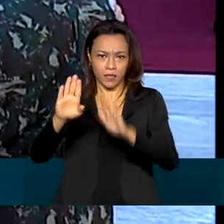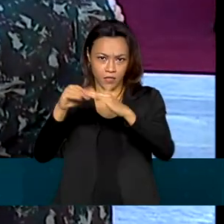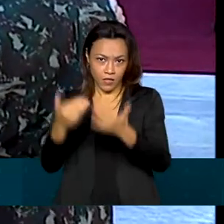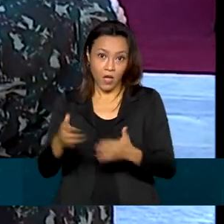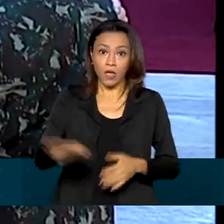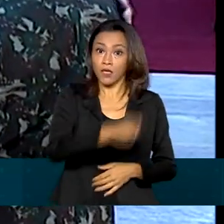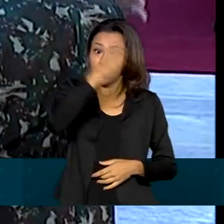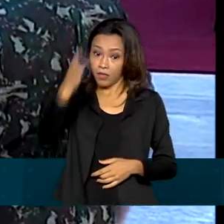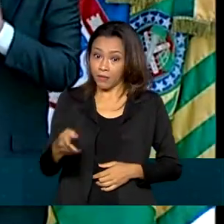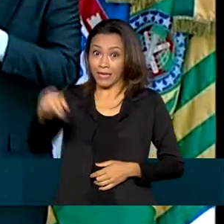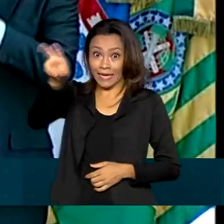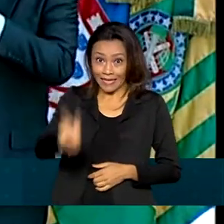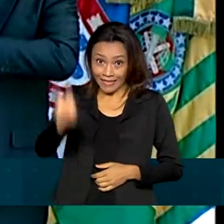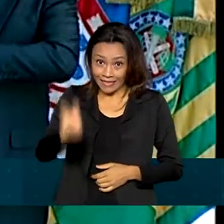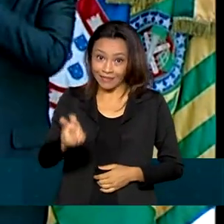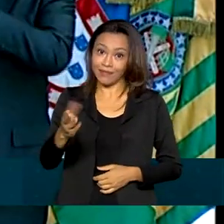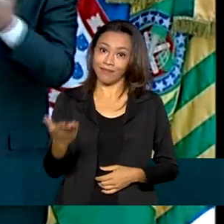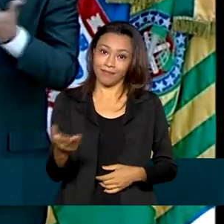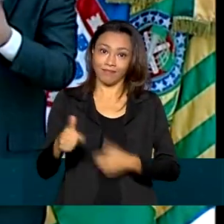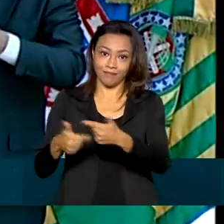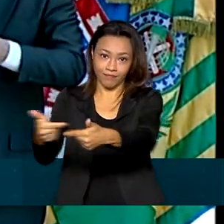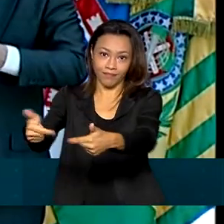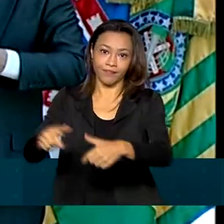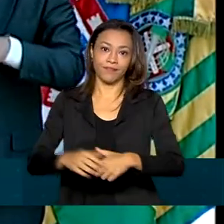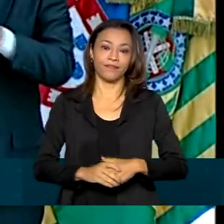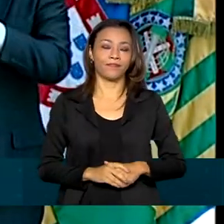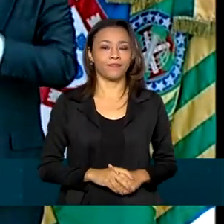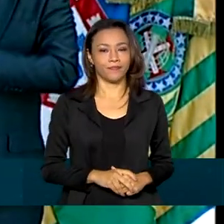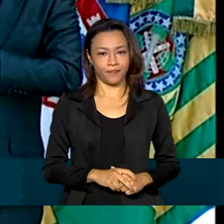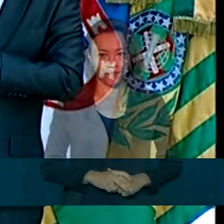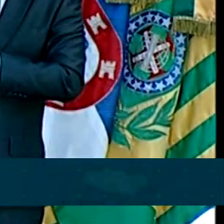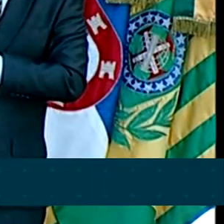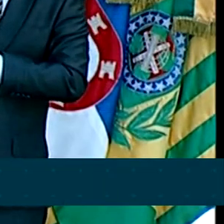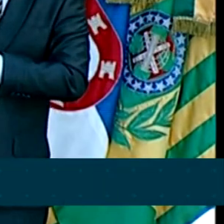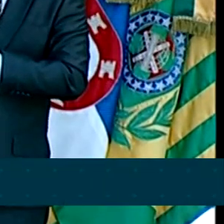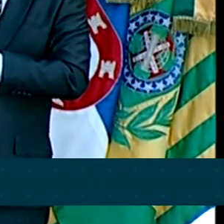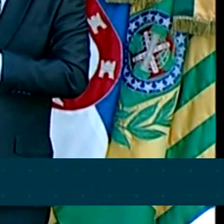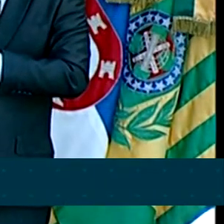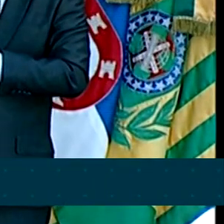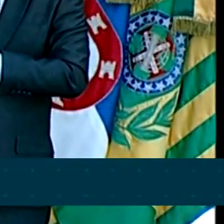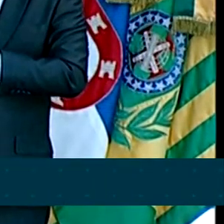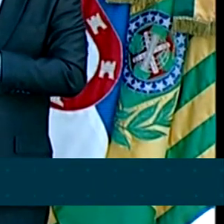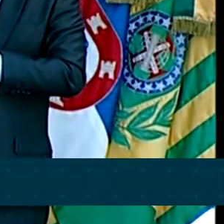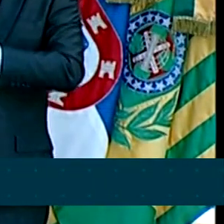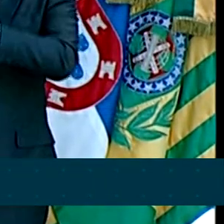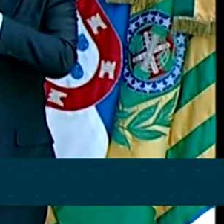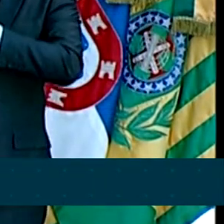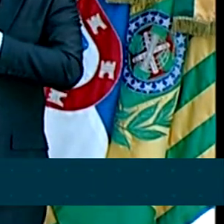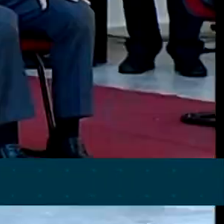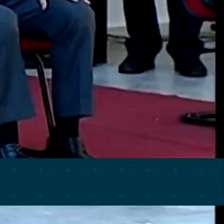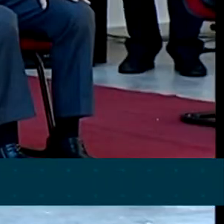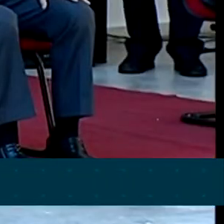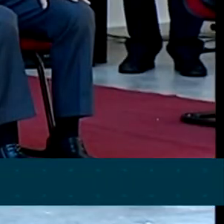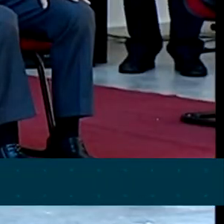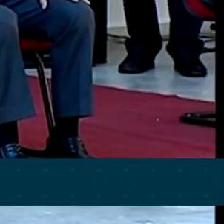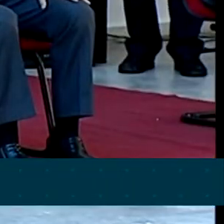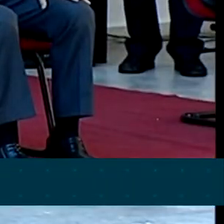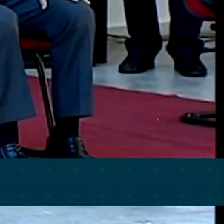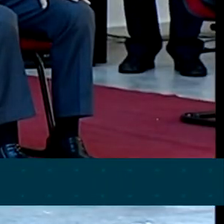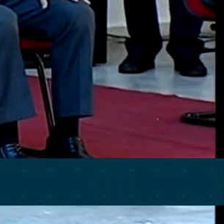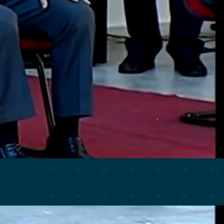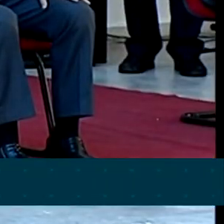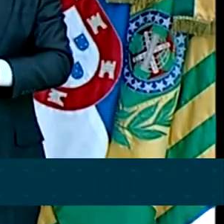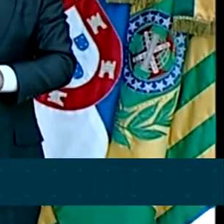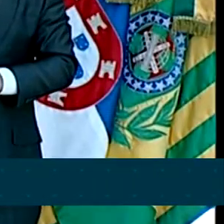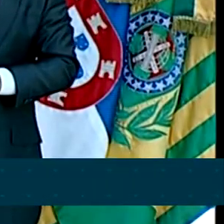Divisão de Exército. Cumprimento o novo comandante, sabendo que estará ombreado com o destino maior de